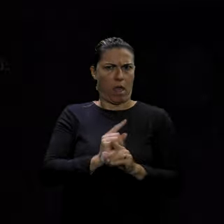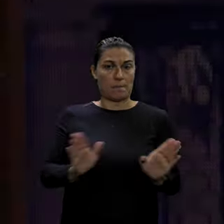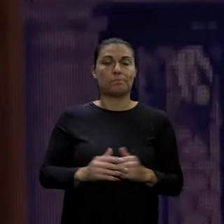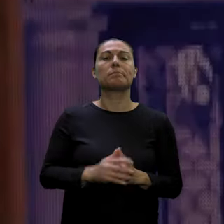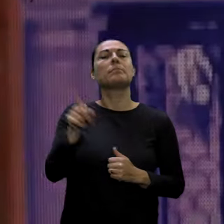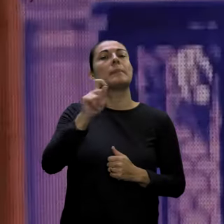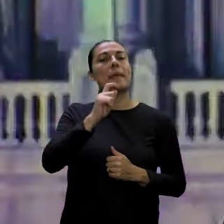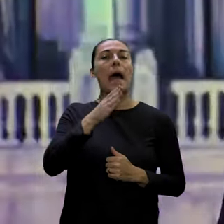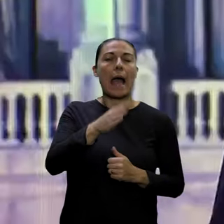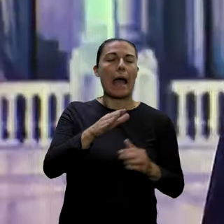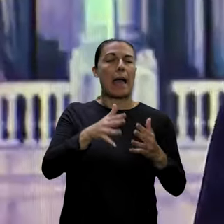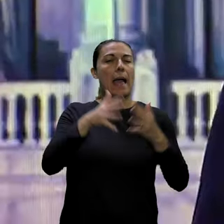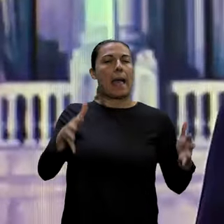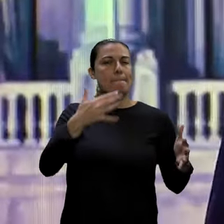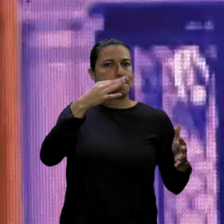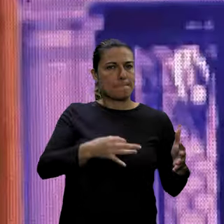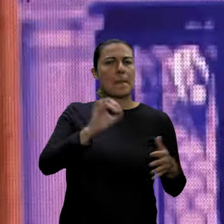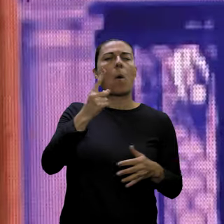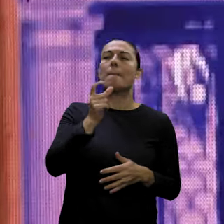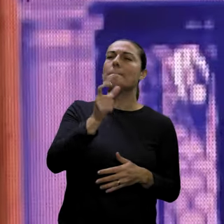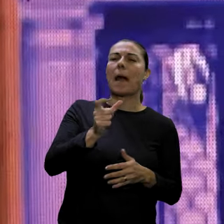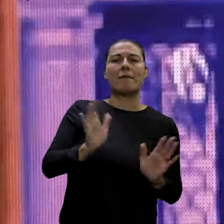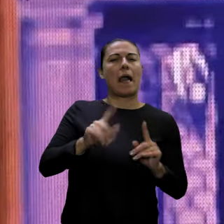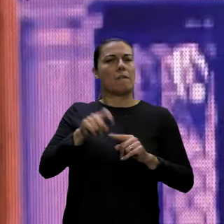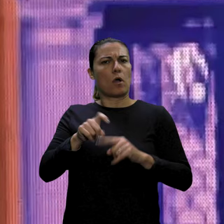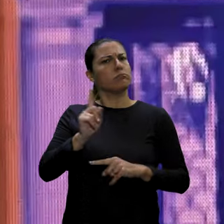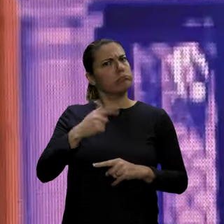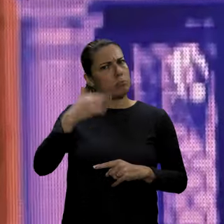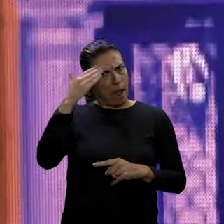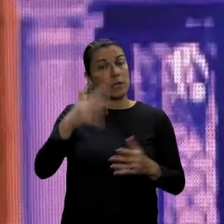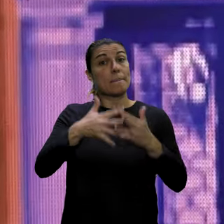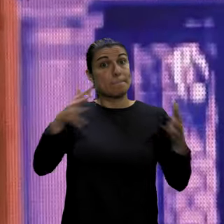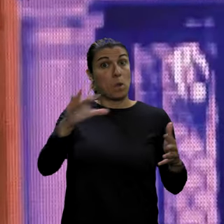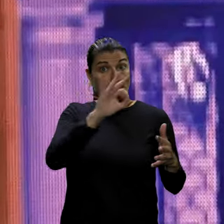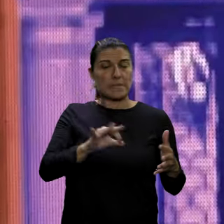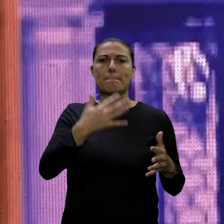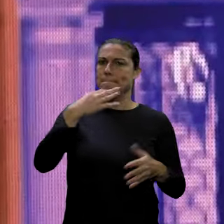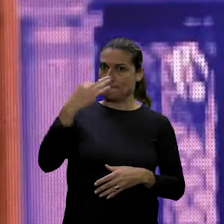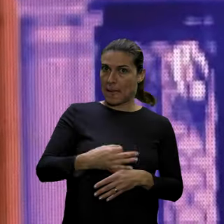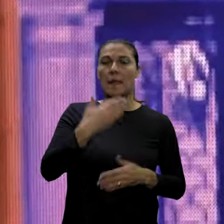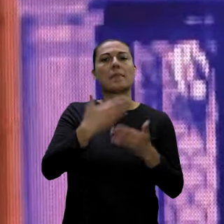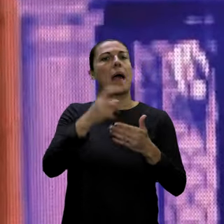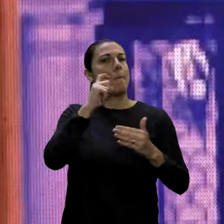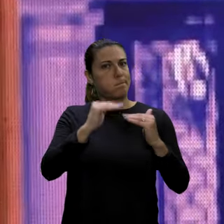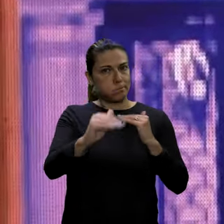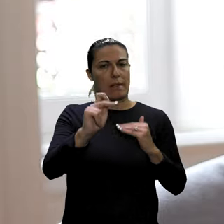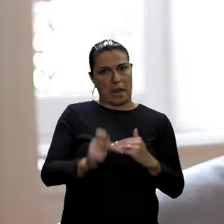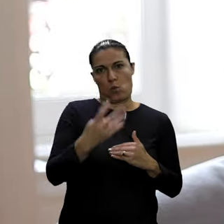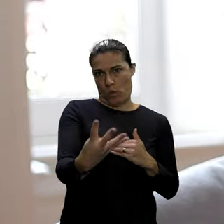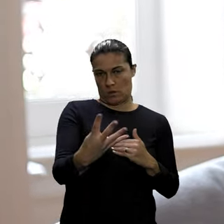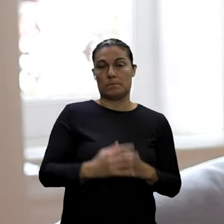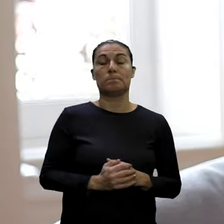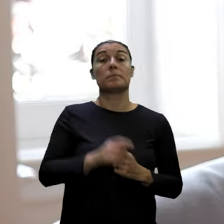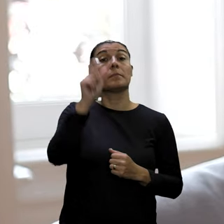Consegue dizer absoluta ou ainda foge da palavra? Sim, eu acho que é uma maioria absoluta, que é aquilo que garante estabilidade durante quatro anos.